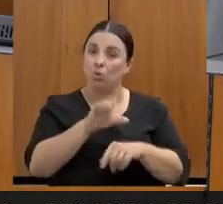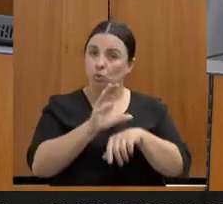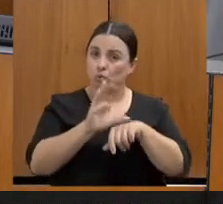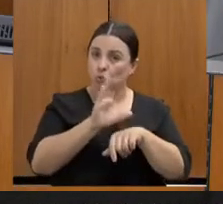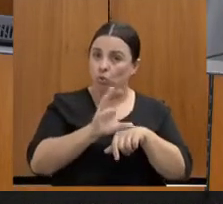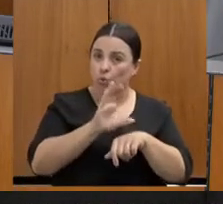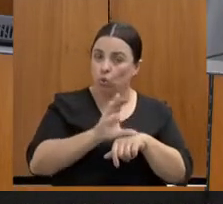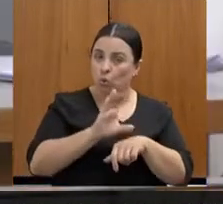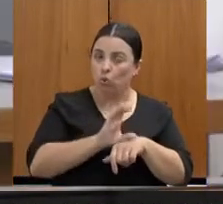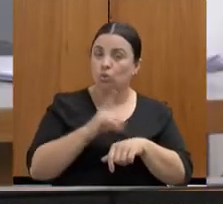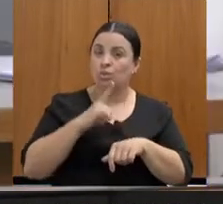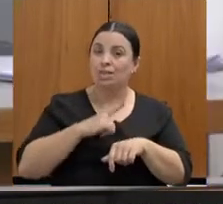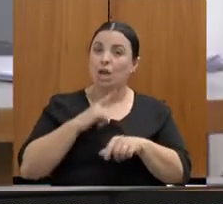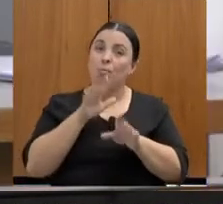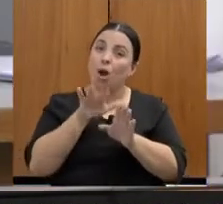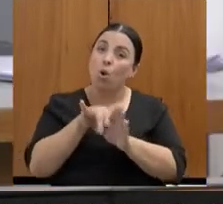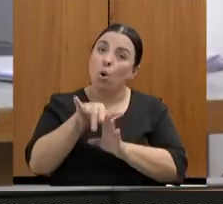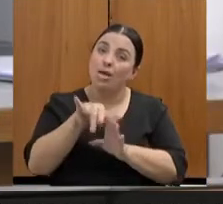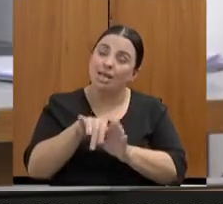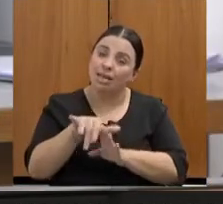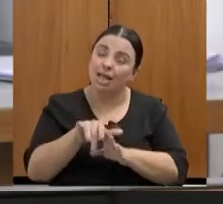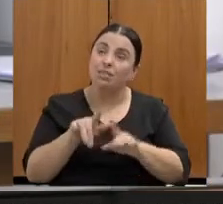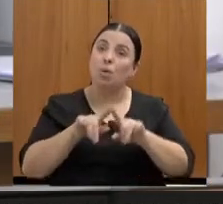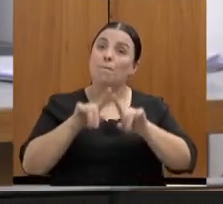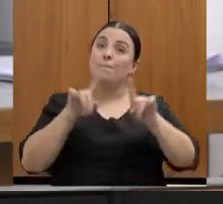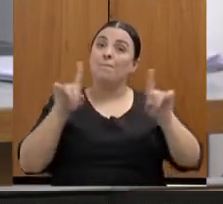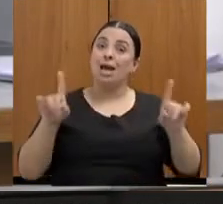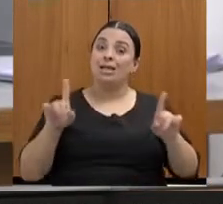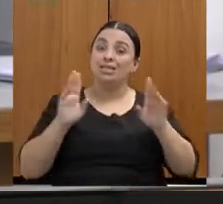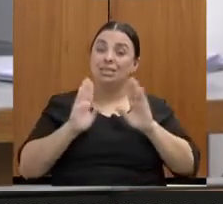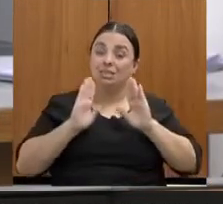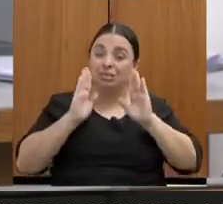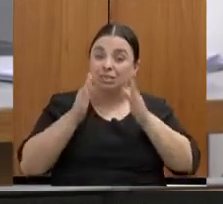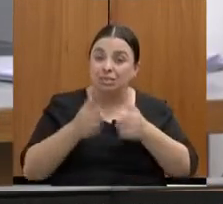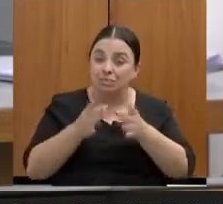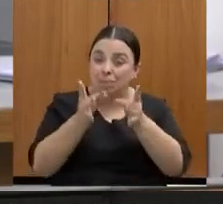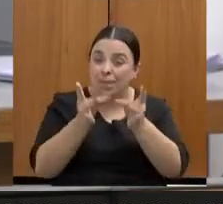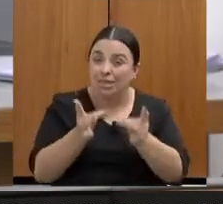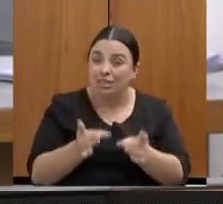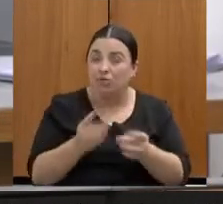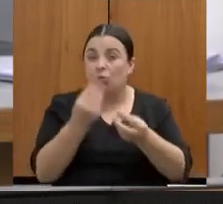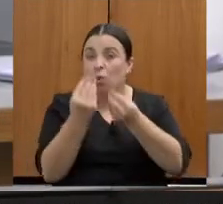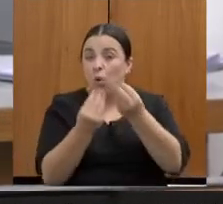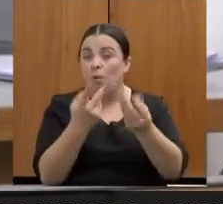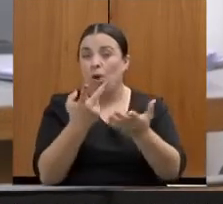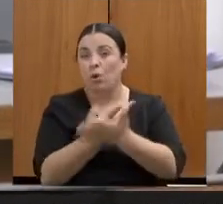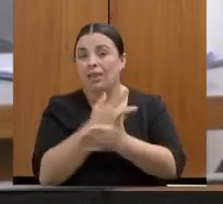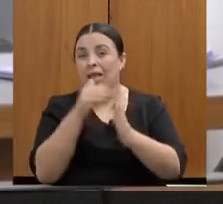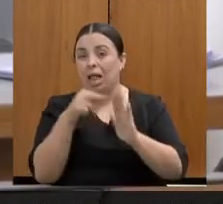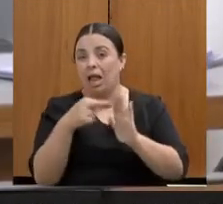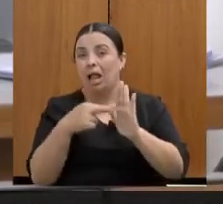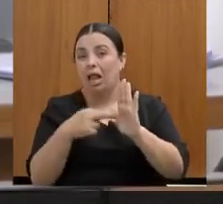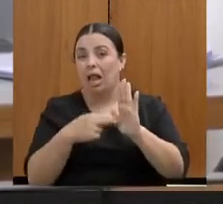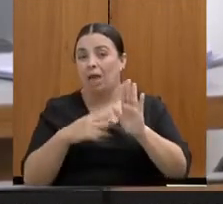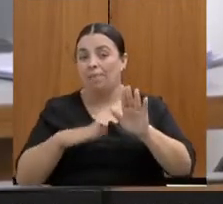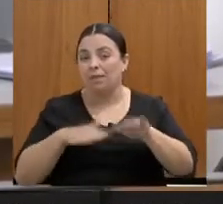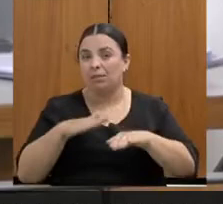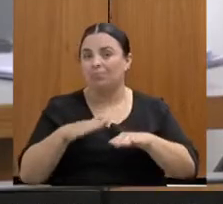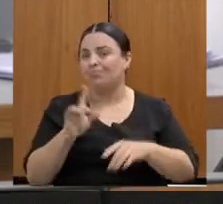especificamente, para essa... Como que isso vai ser, de que forma, etc., nós não temos.